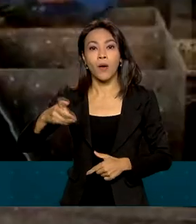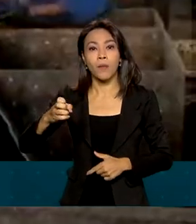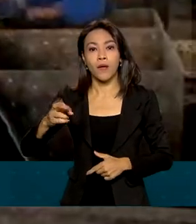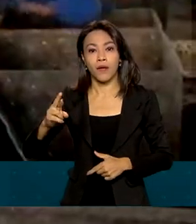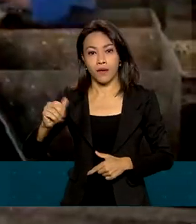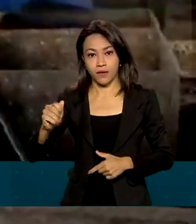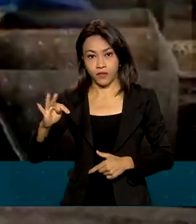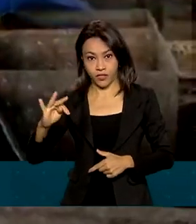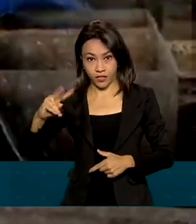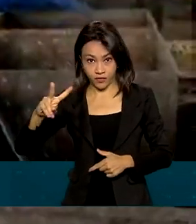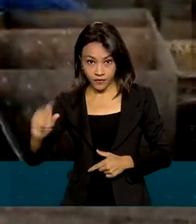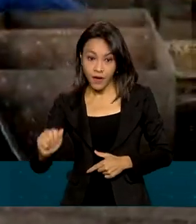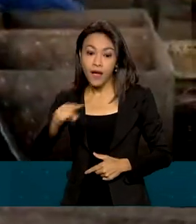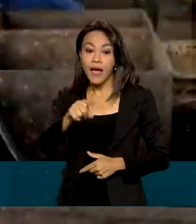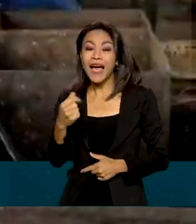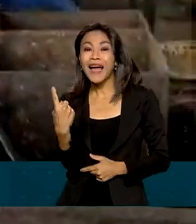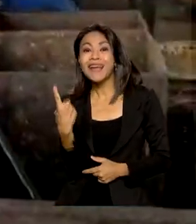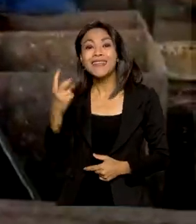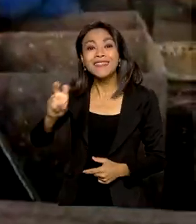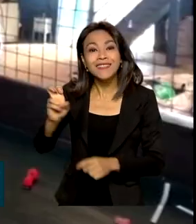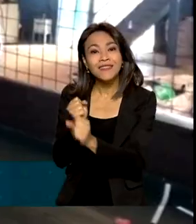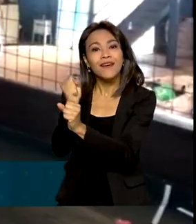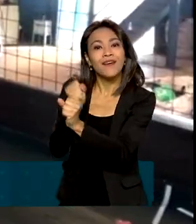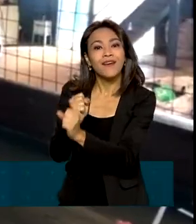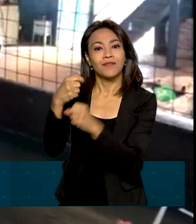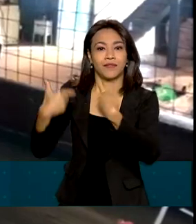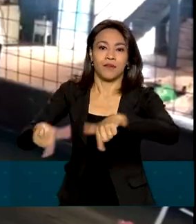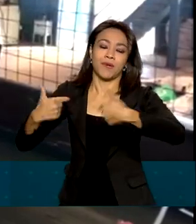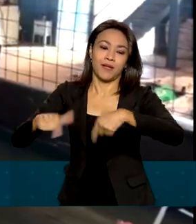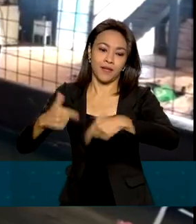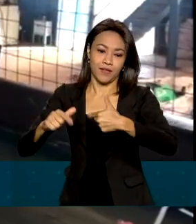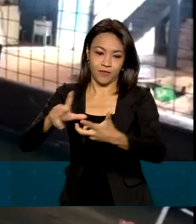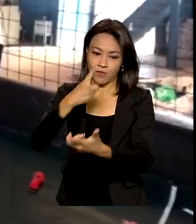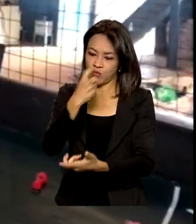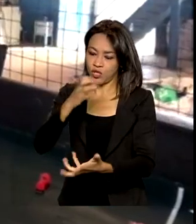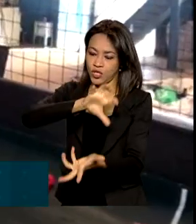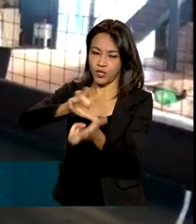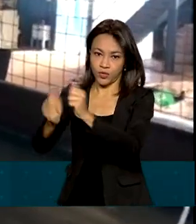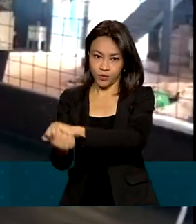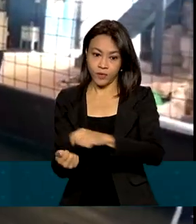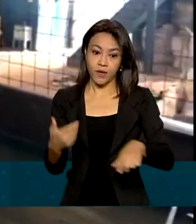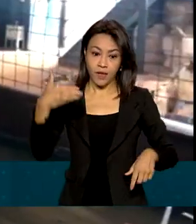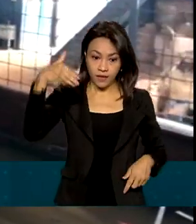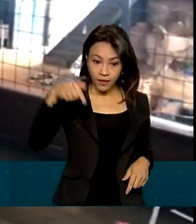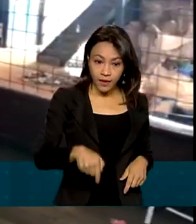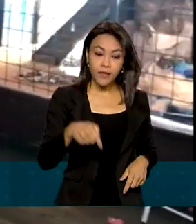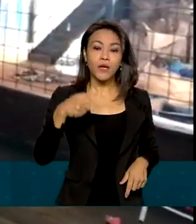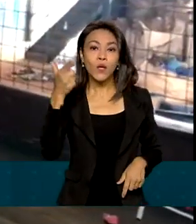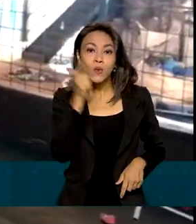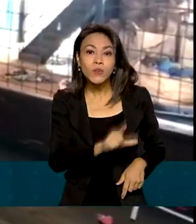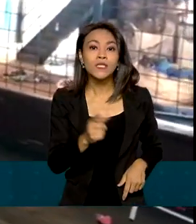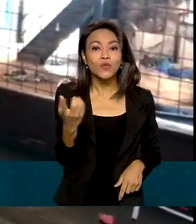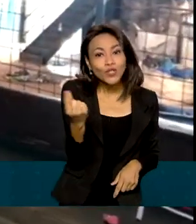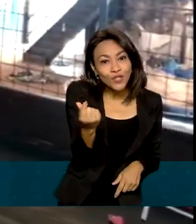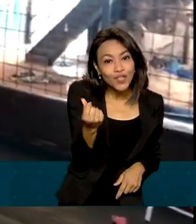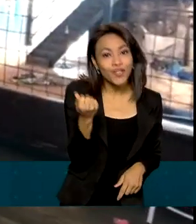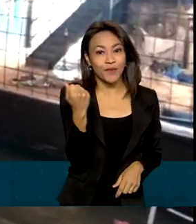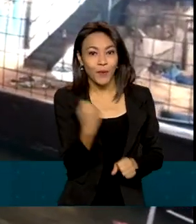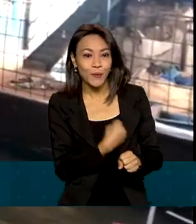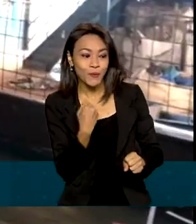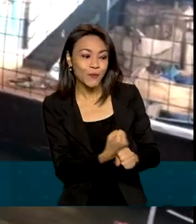há 15 anos reciclando lixo. Daqui que eu tive meu sustento, daqui que eu consegui construir minha casinha,